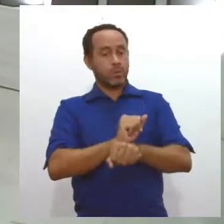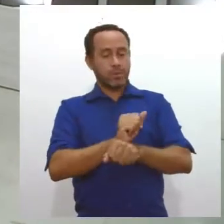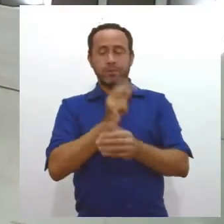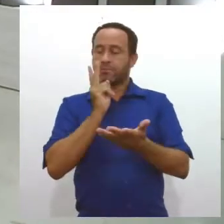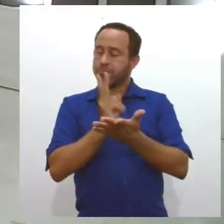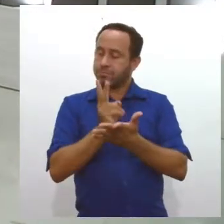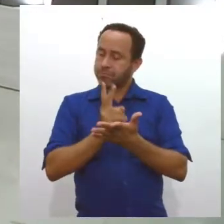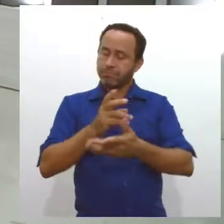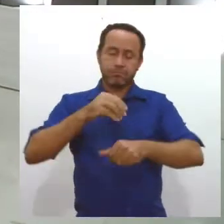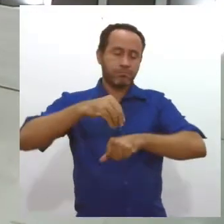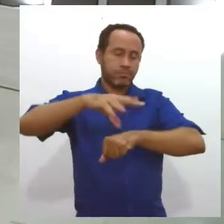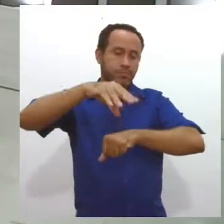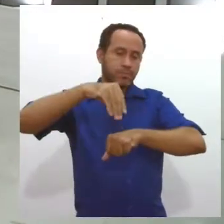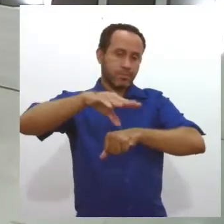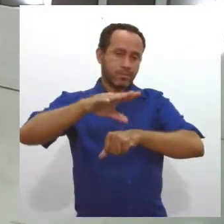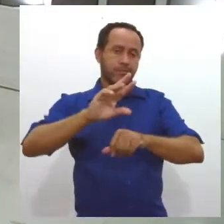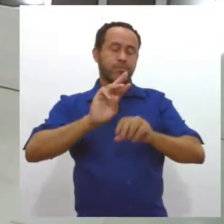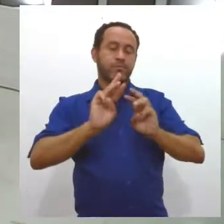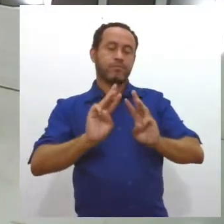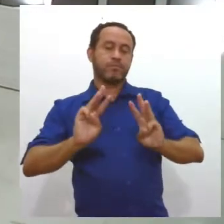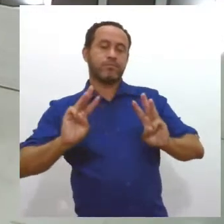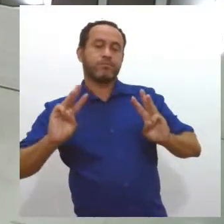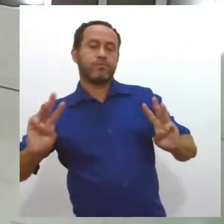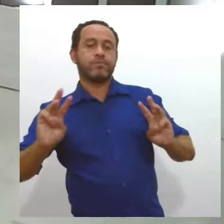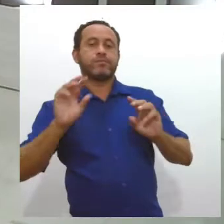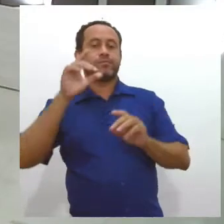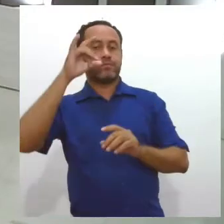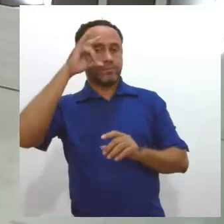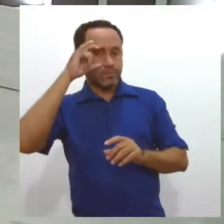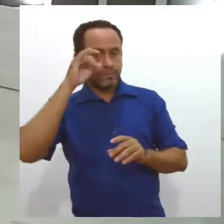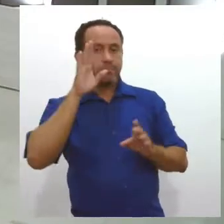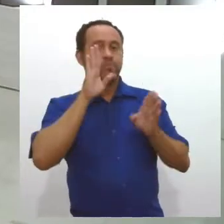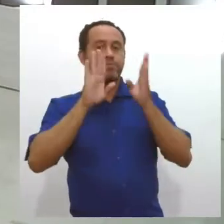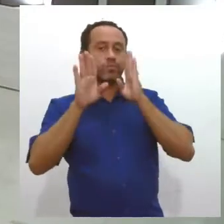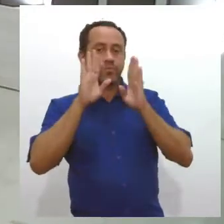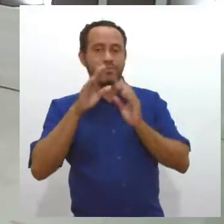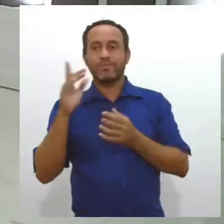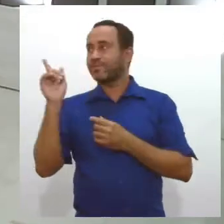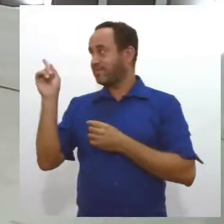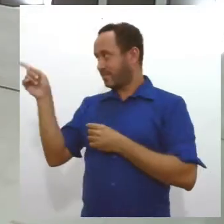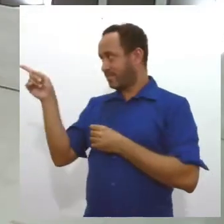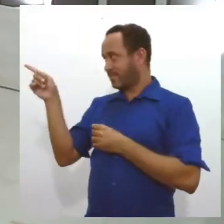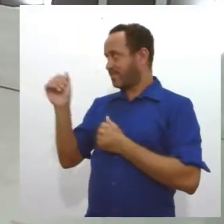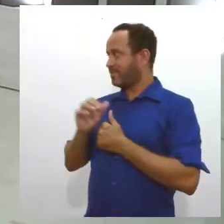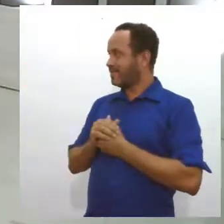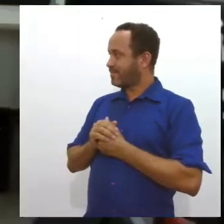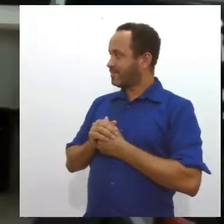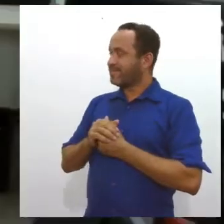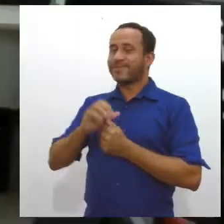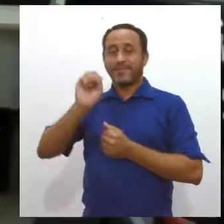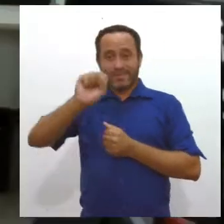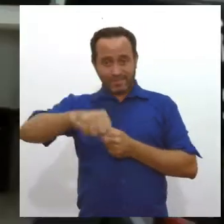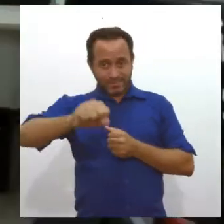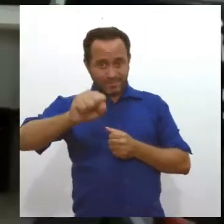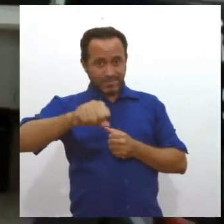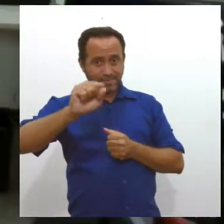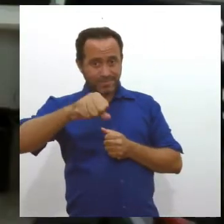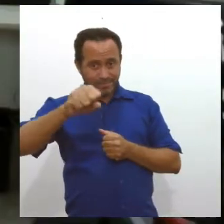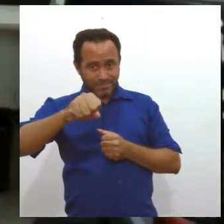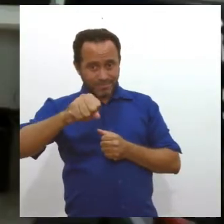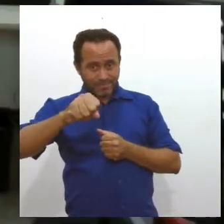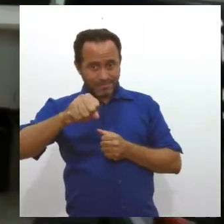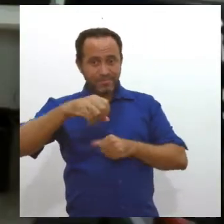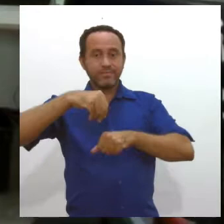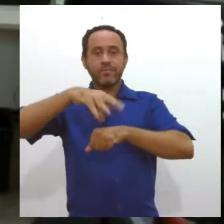informação para vocês no site, no Instagram, no Facebook, não é mesmo, Stephanie? Exatamente, Valquíria. Essas